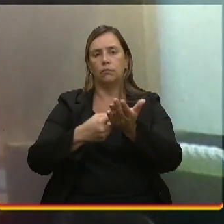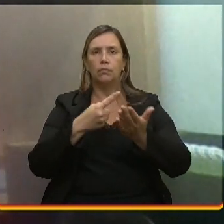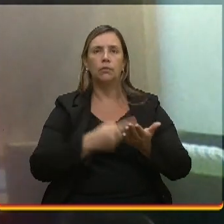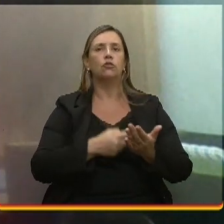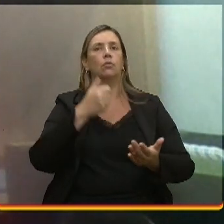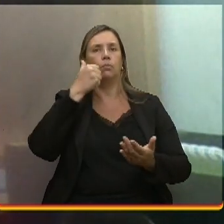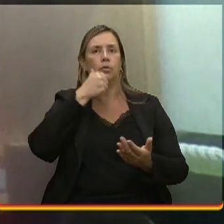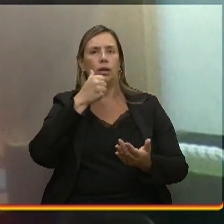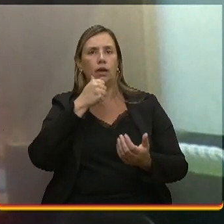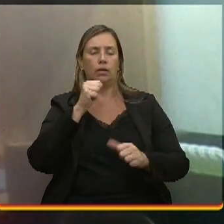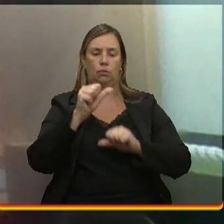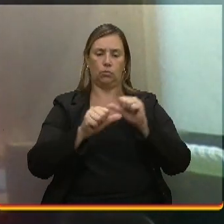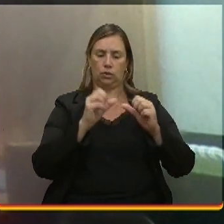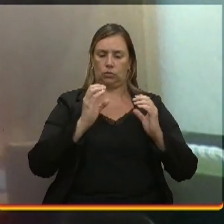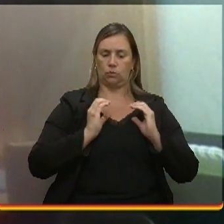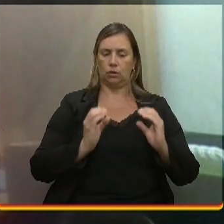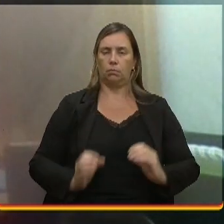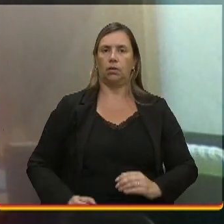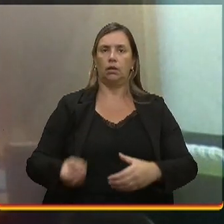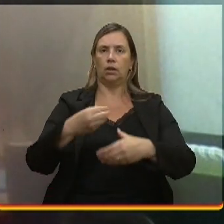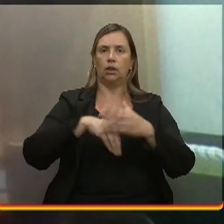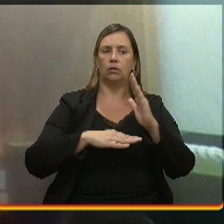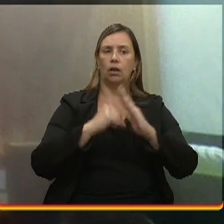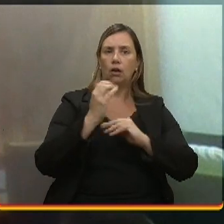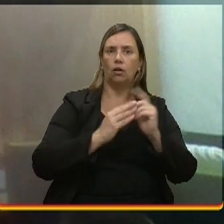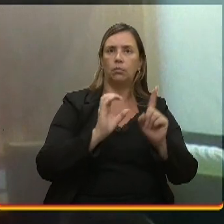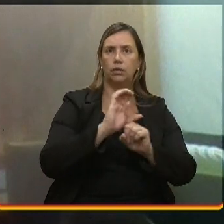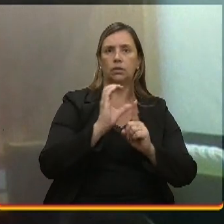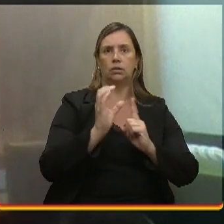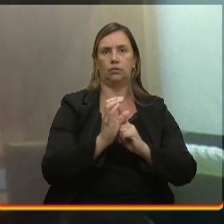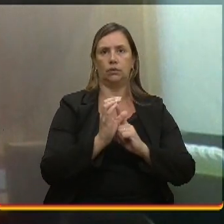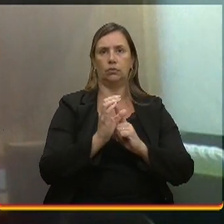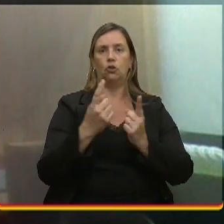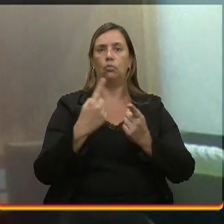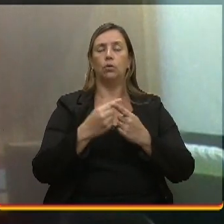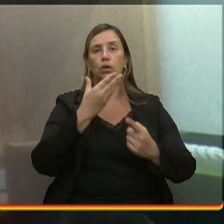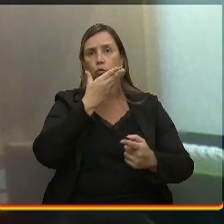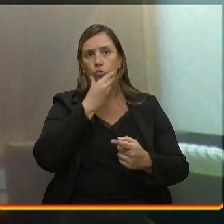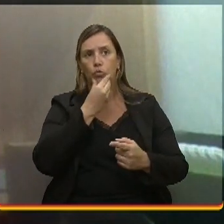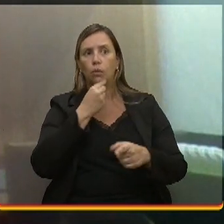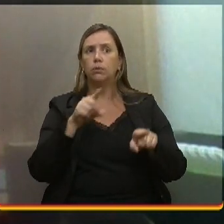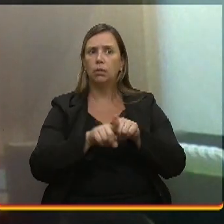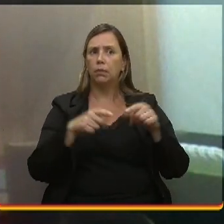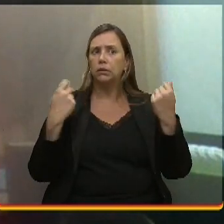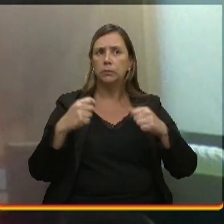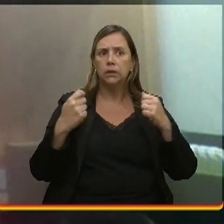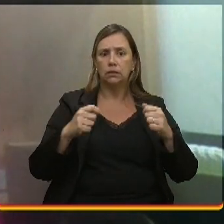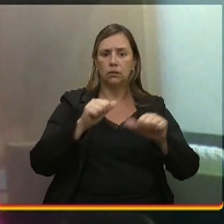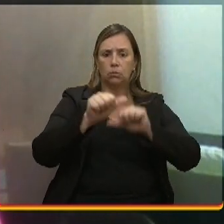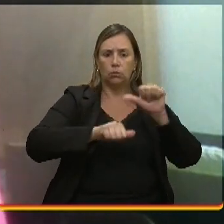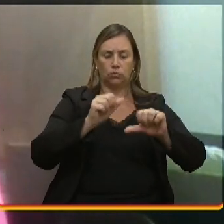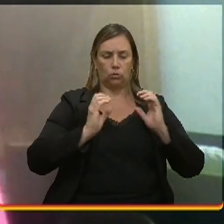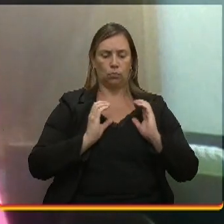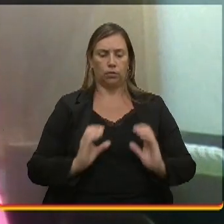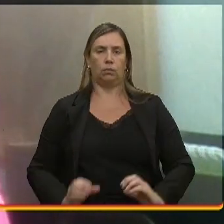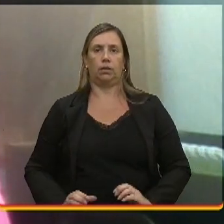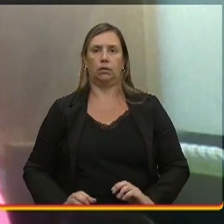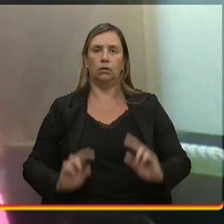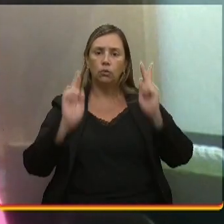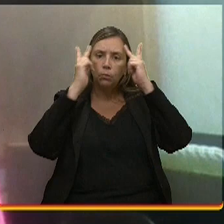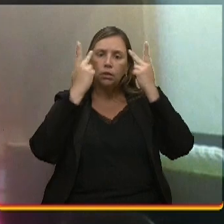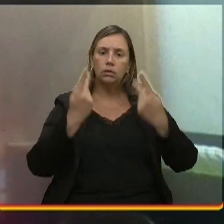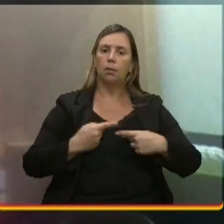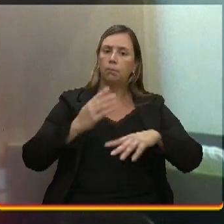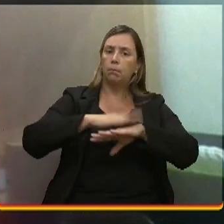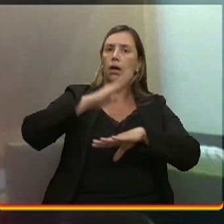mudança de comportamento na própria obra. Que os homens também teriam que mudar os seus próprios comportamentos, humanizando mais uma obra.